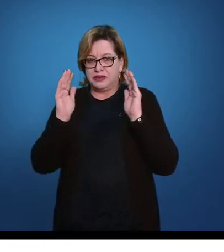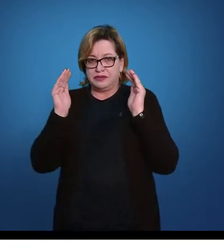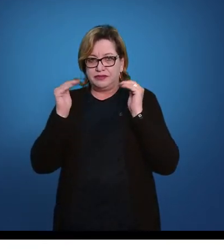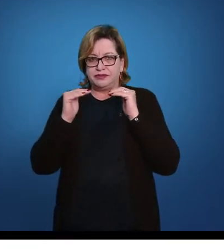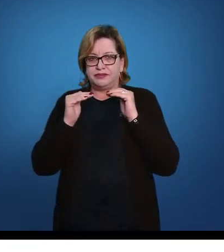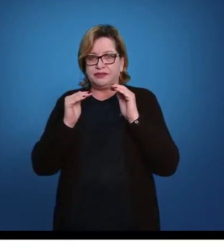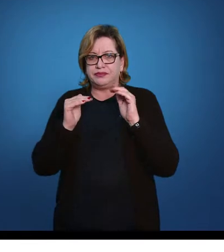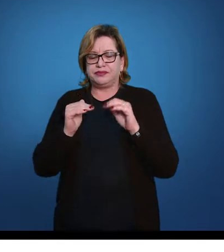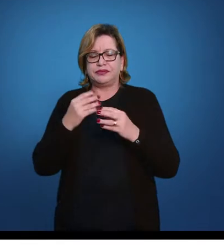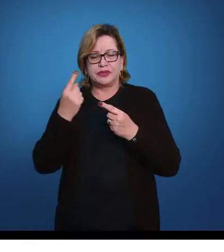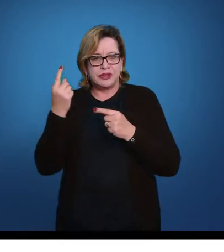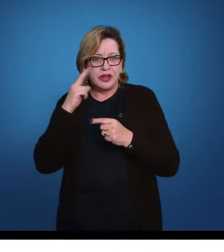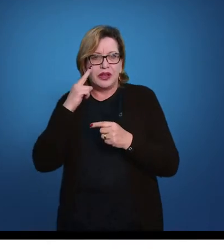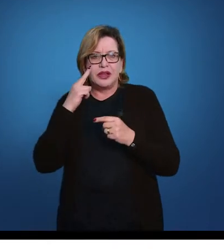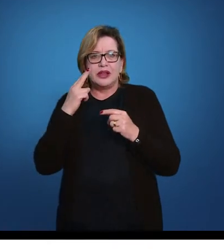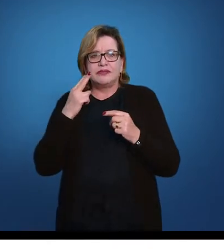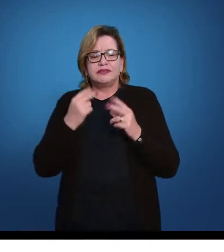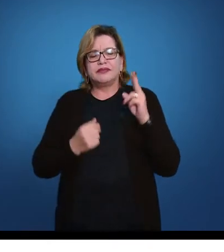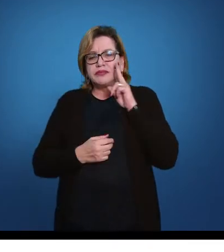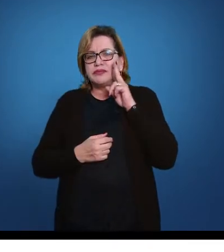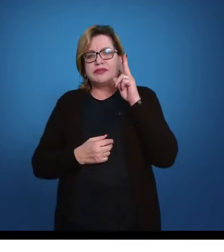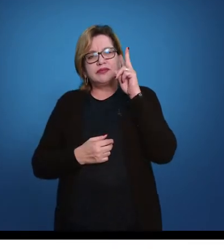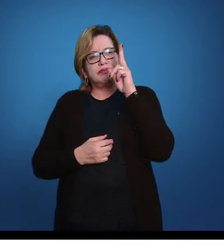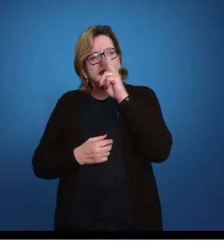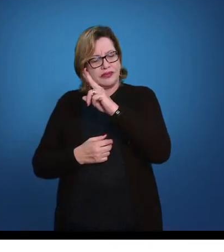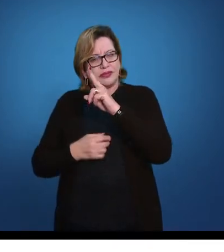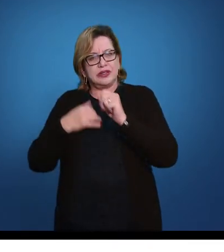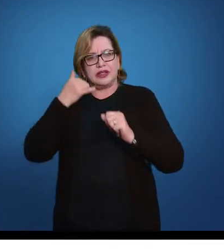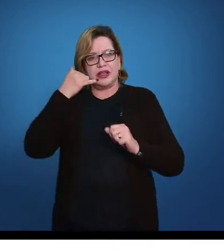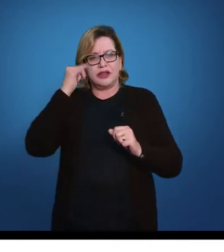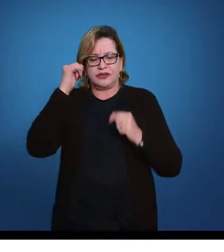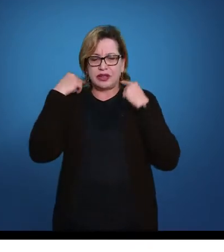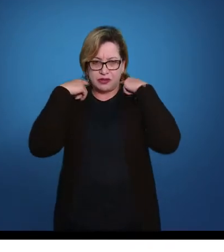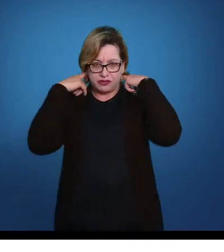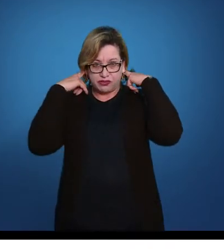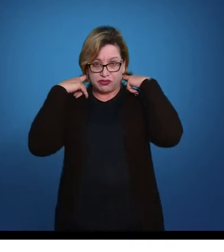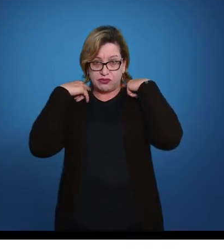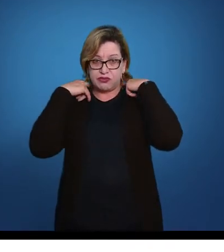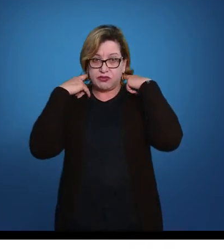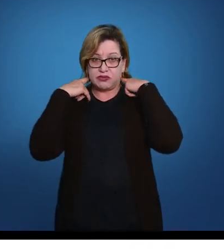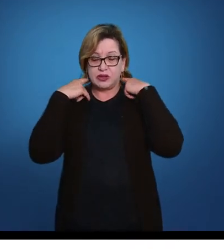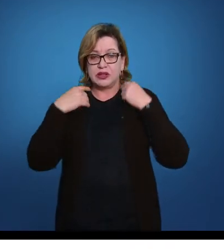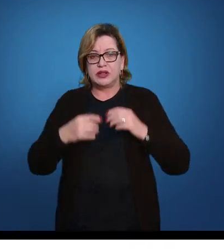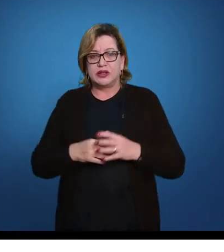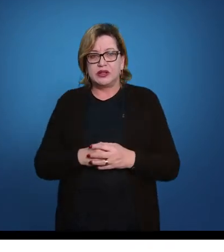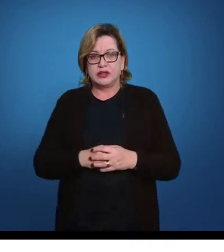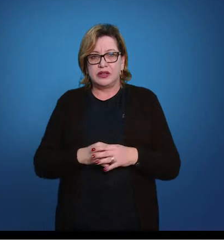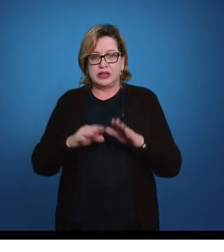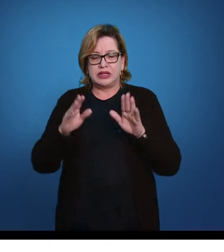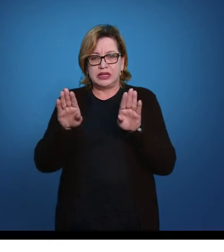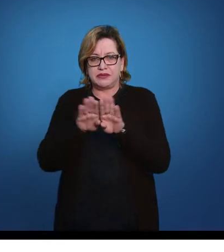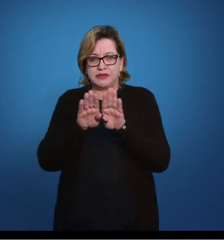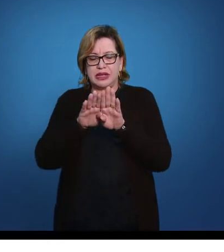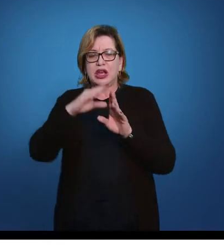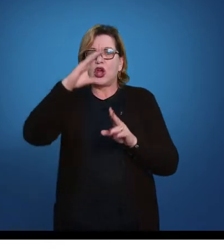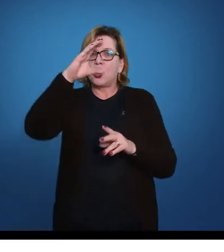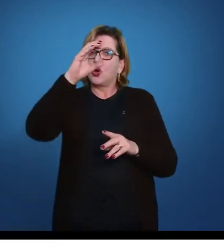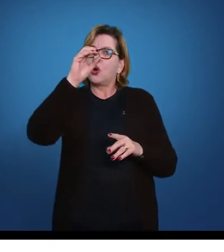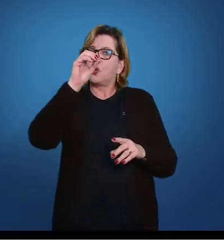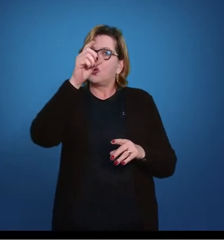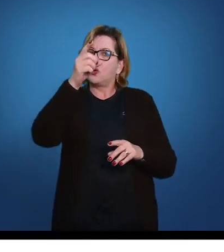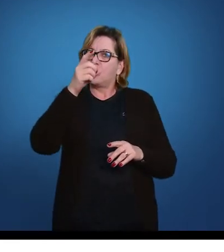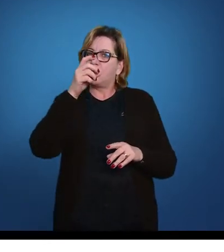cabeça, justamente para evitar que o aluno estenda o pescoço. E mão nas coxas para